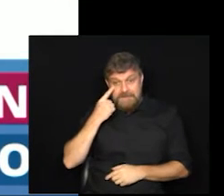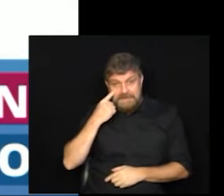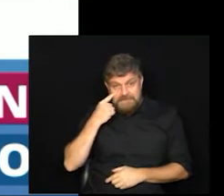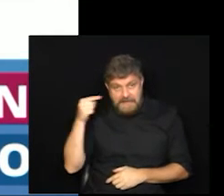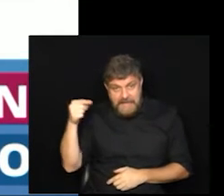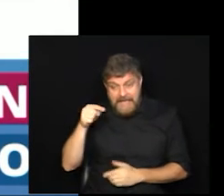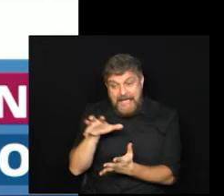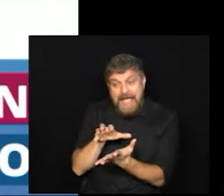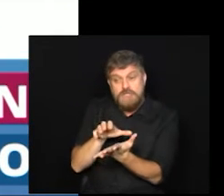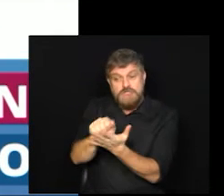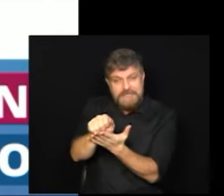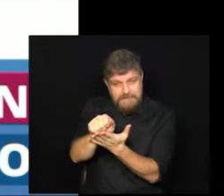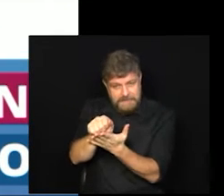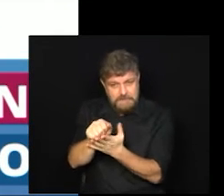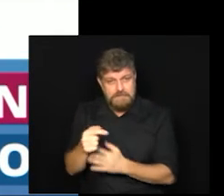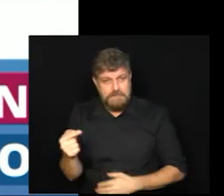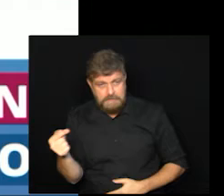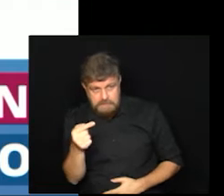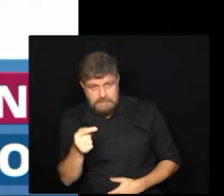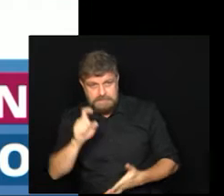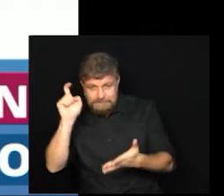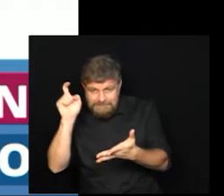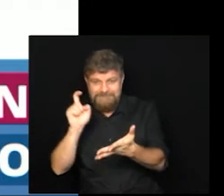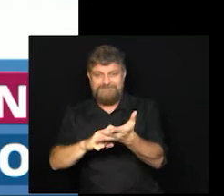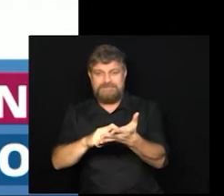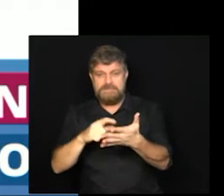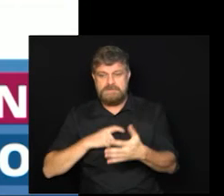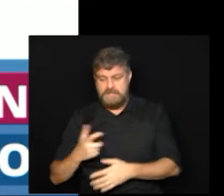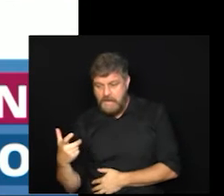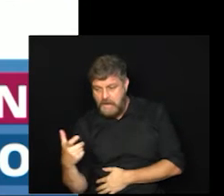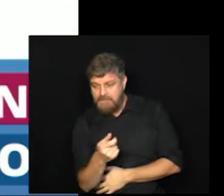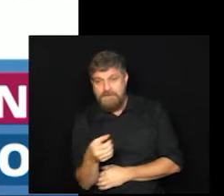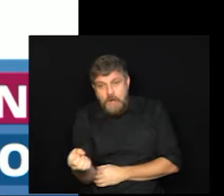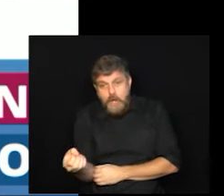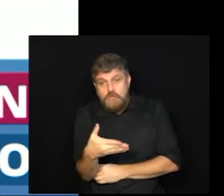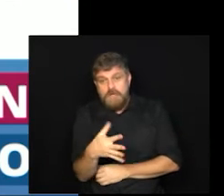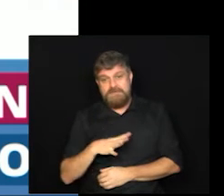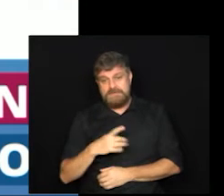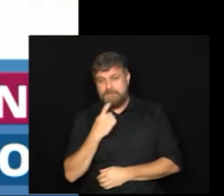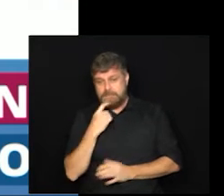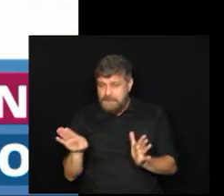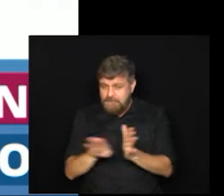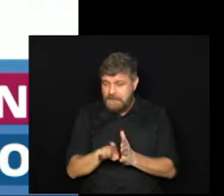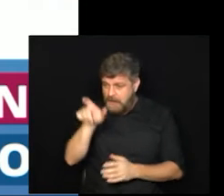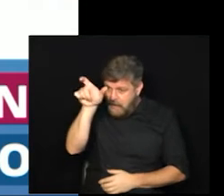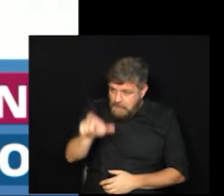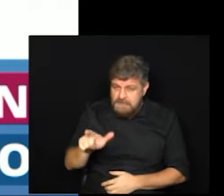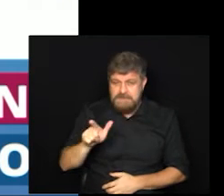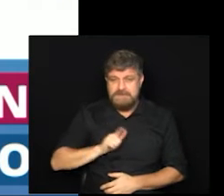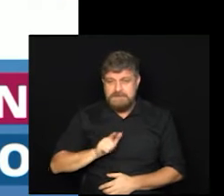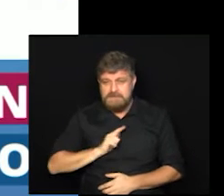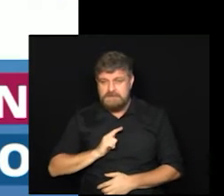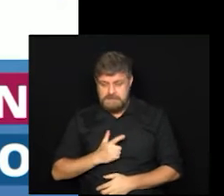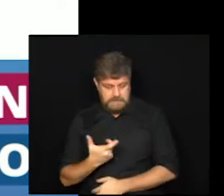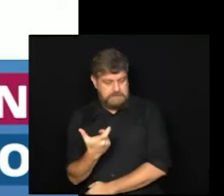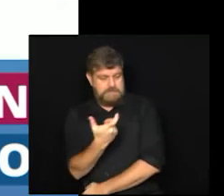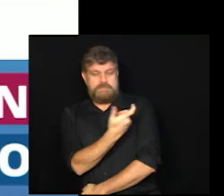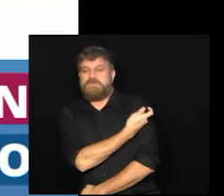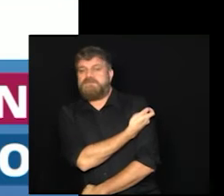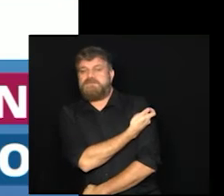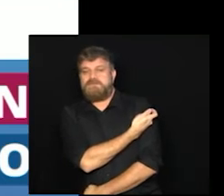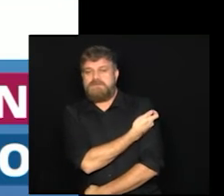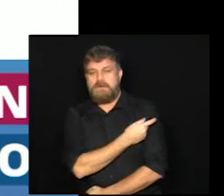aqui que você vai fazer o agendamento, assim que novas doses chegarem e você ficará imunizado.